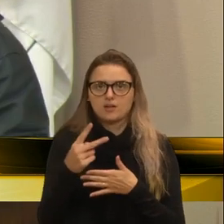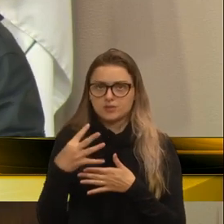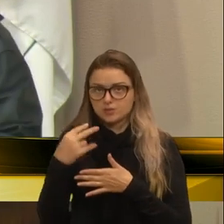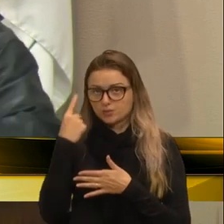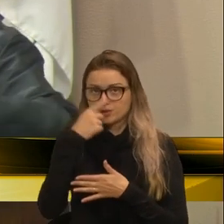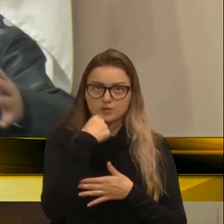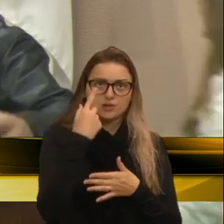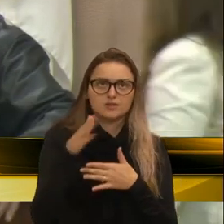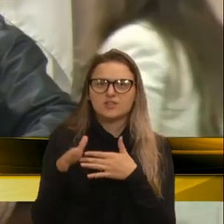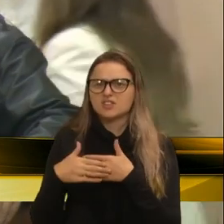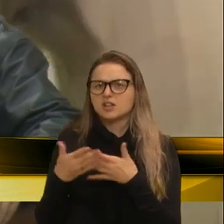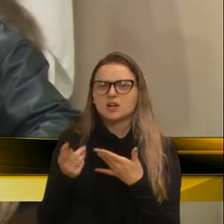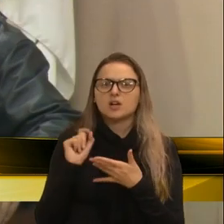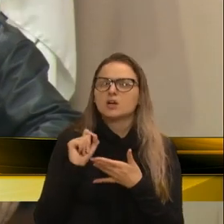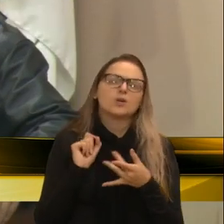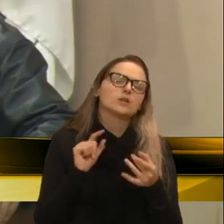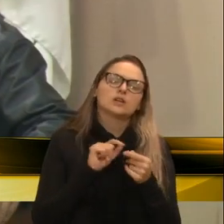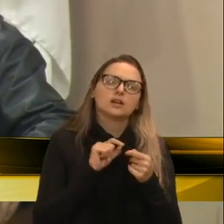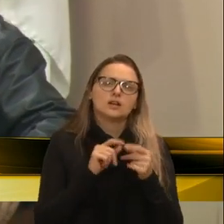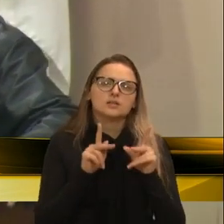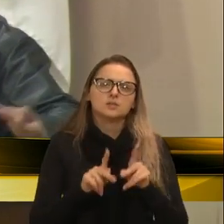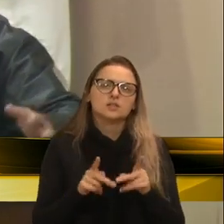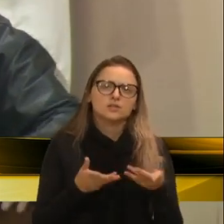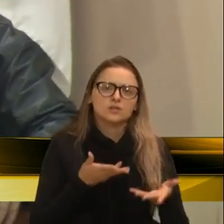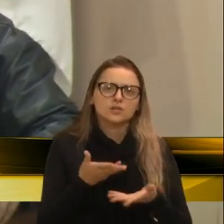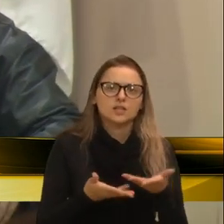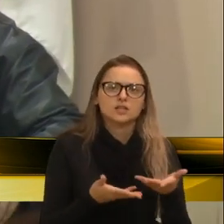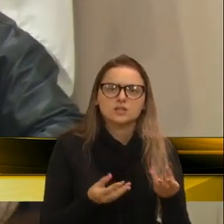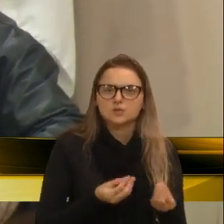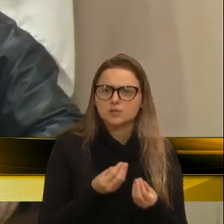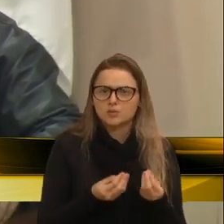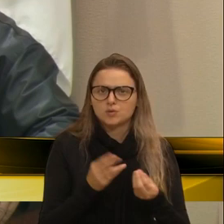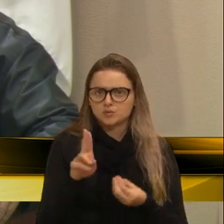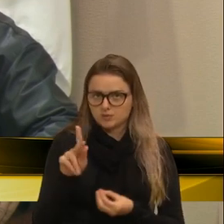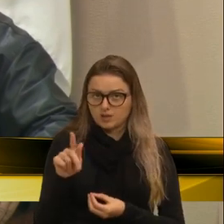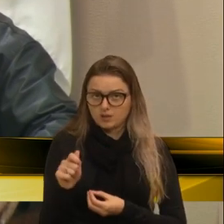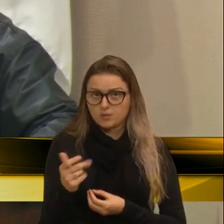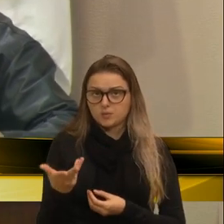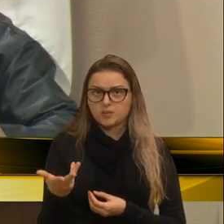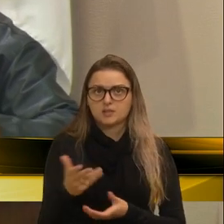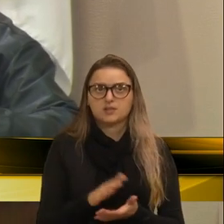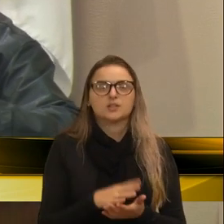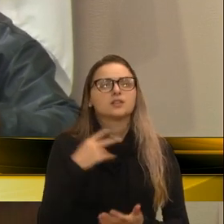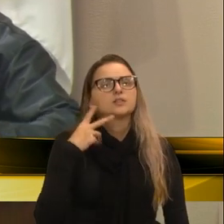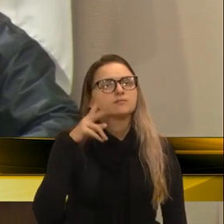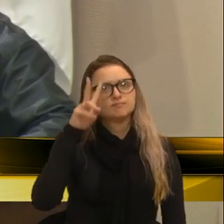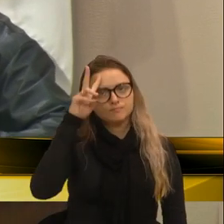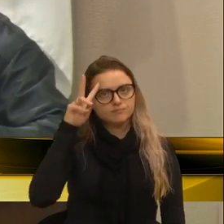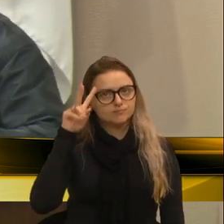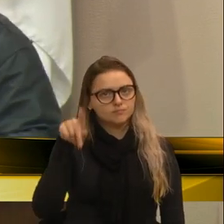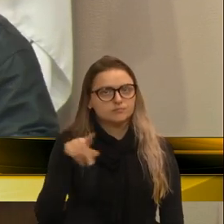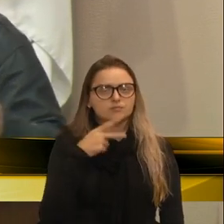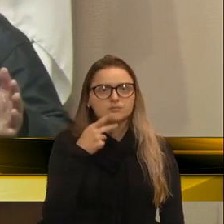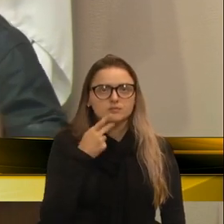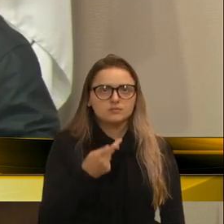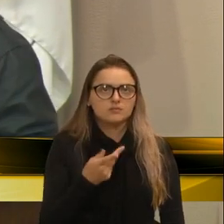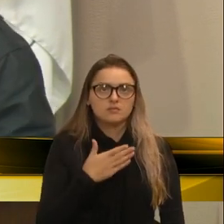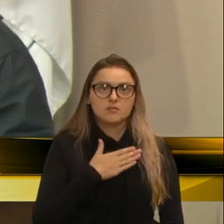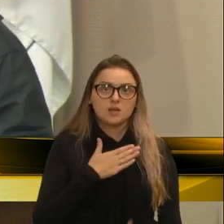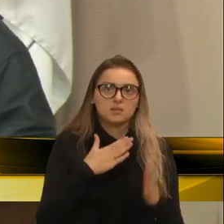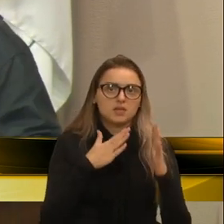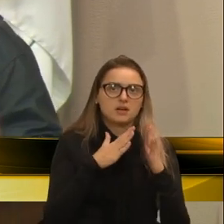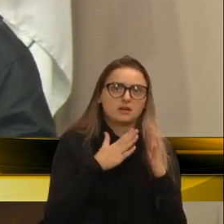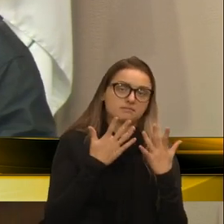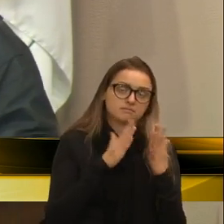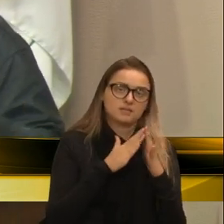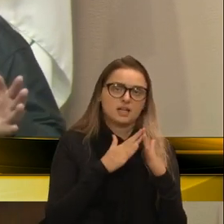o postão? Qual é a alternativa? Onde é que as pessoas vão? É na UPA? O vereador Ues usou bem. Bom, lá em casa não tem a sala?